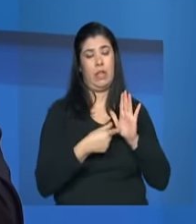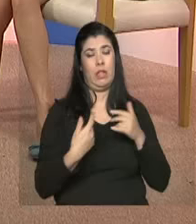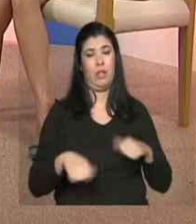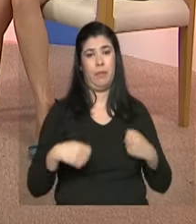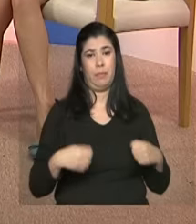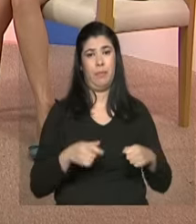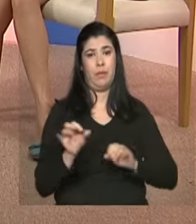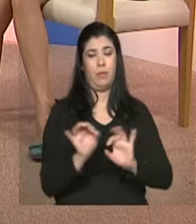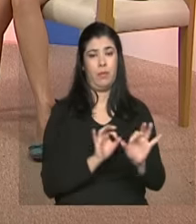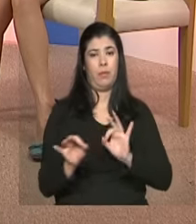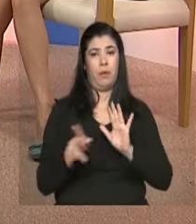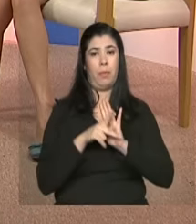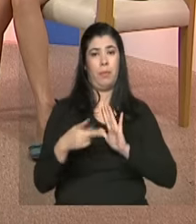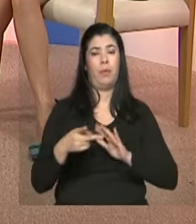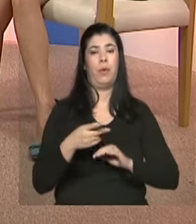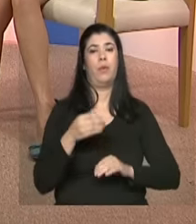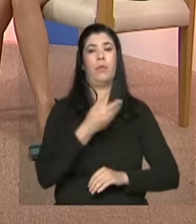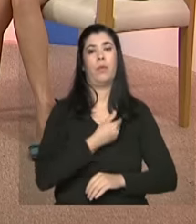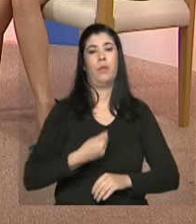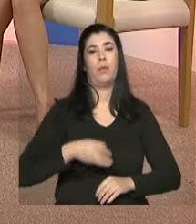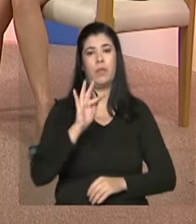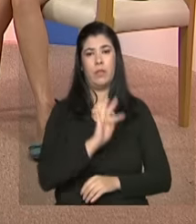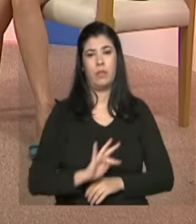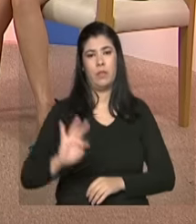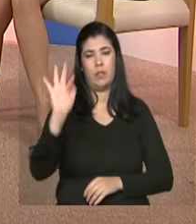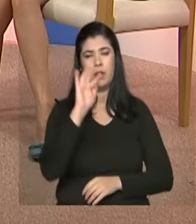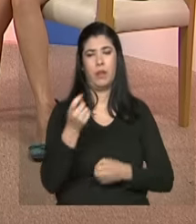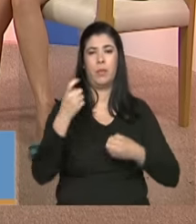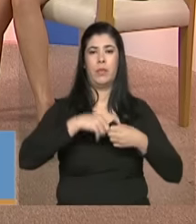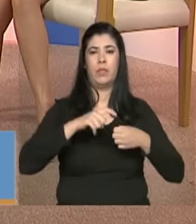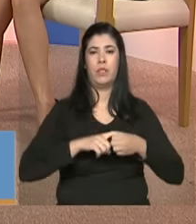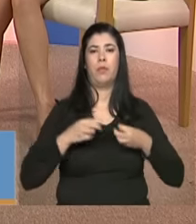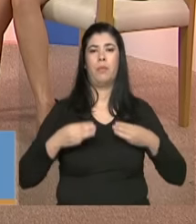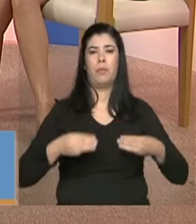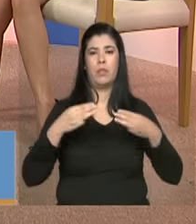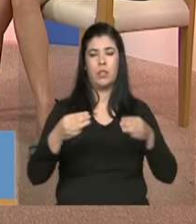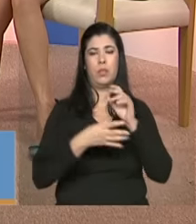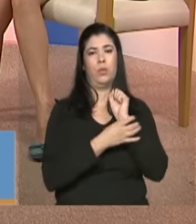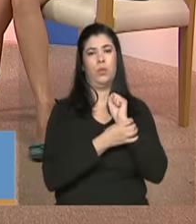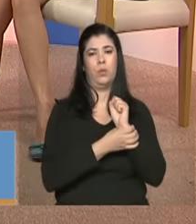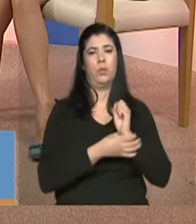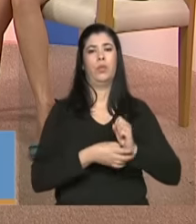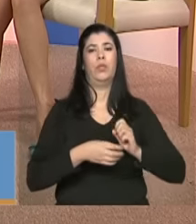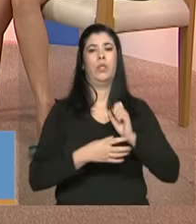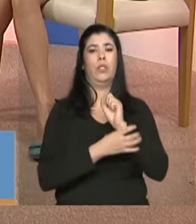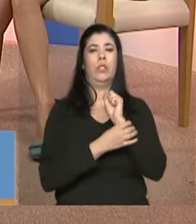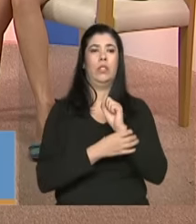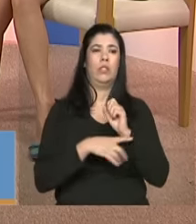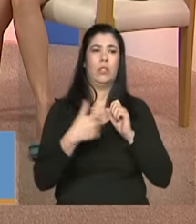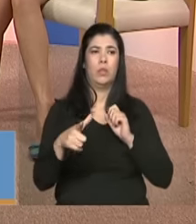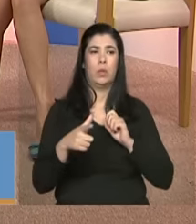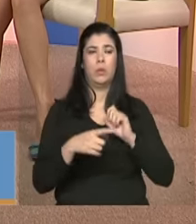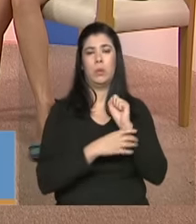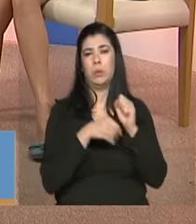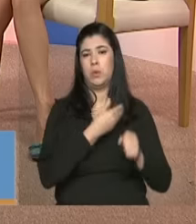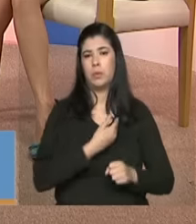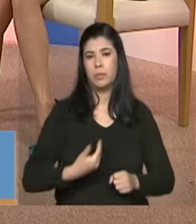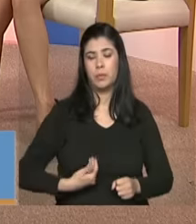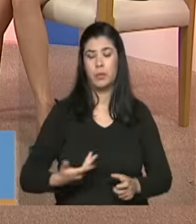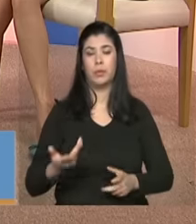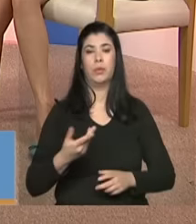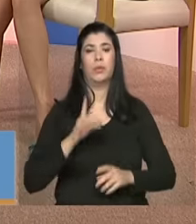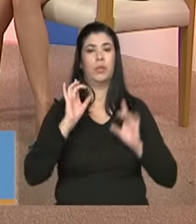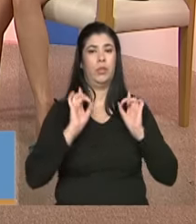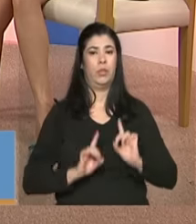âmbito do governo federal que envolvem outros ministérios ministérios da justiça segurança pública secretaria de direitos humanos um trabalho